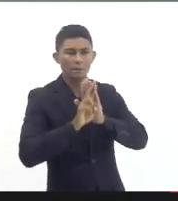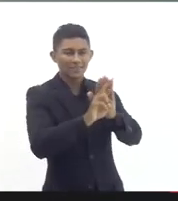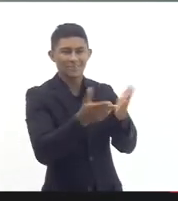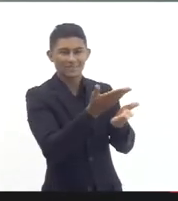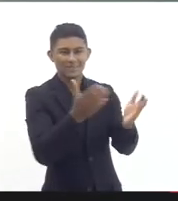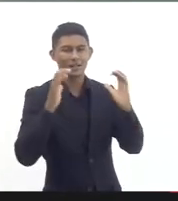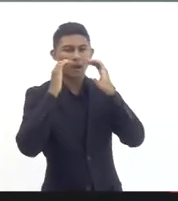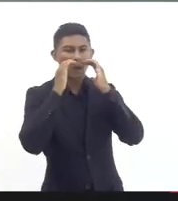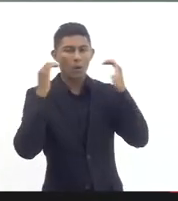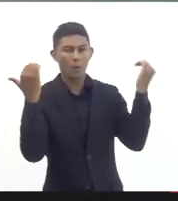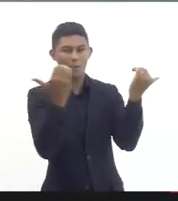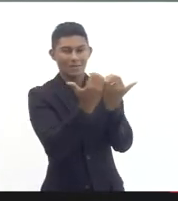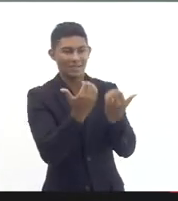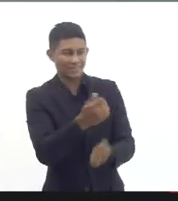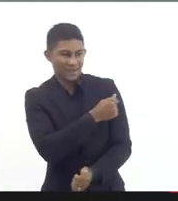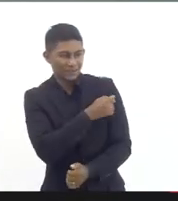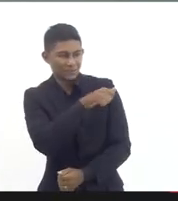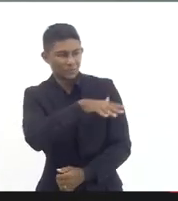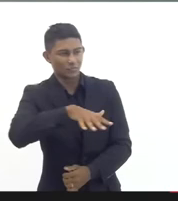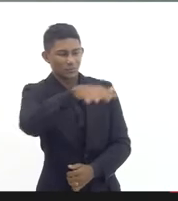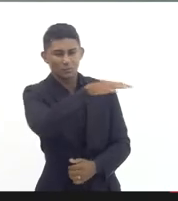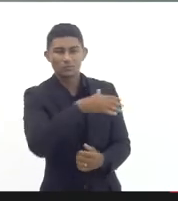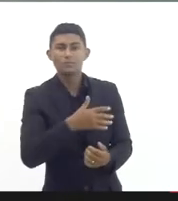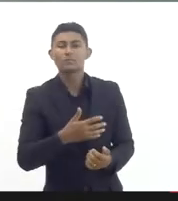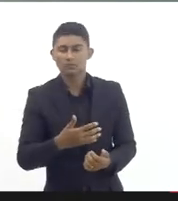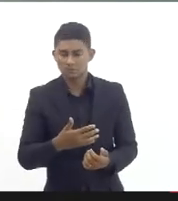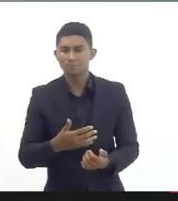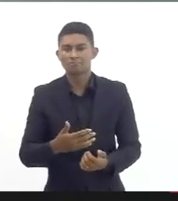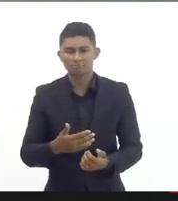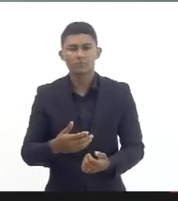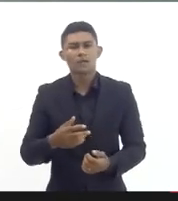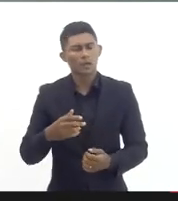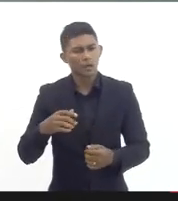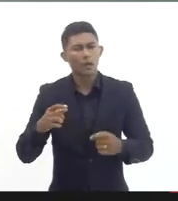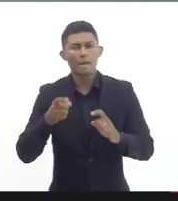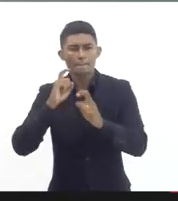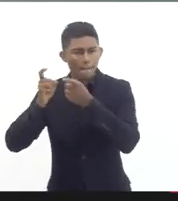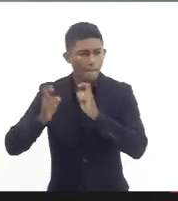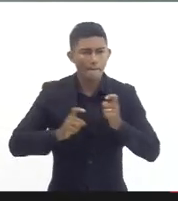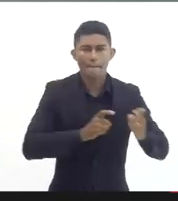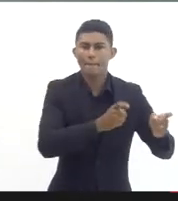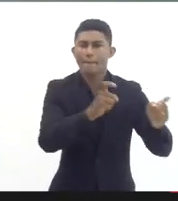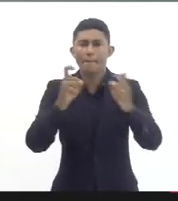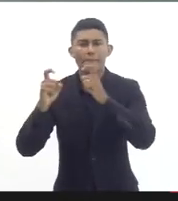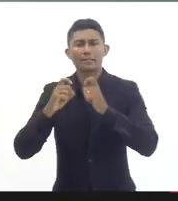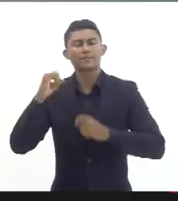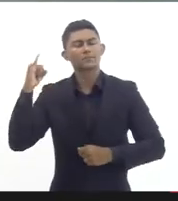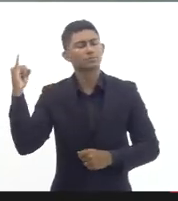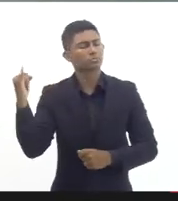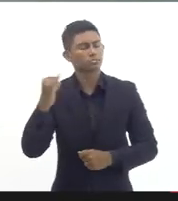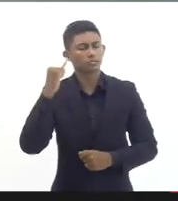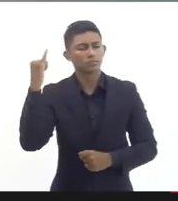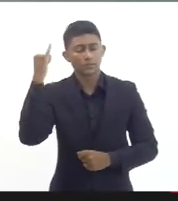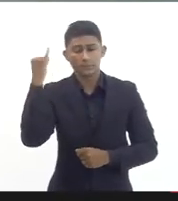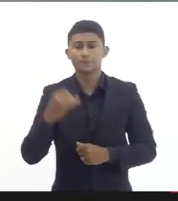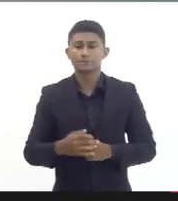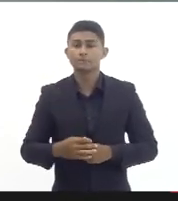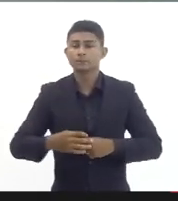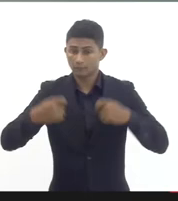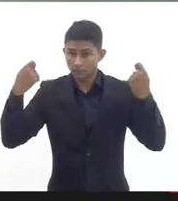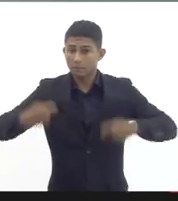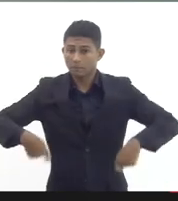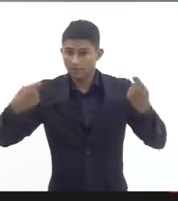escolares e estudantes esse importante debate ele deve levar a consequências que